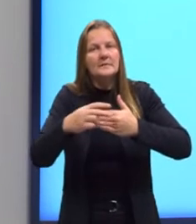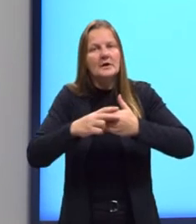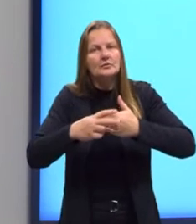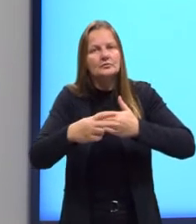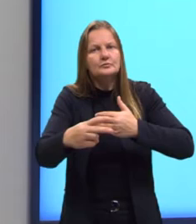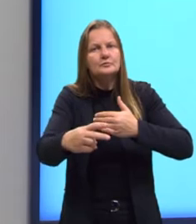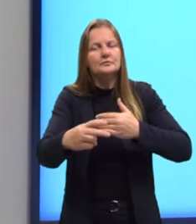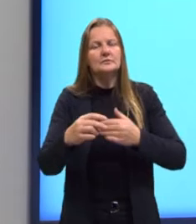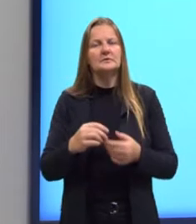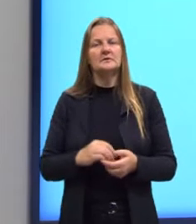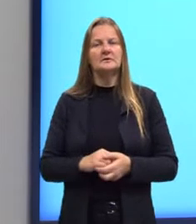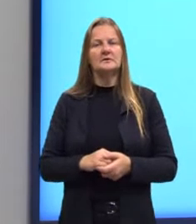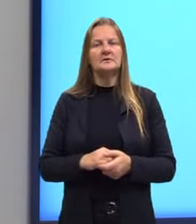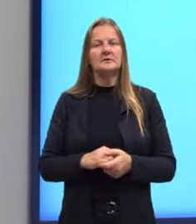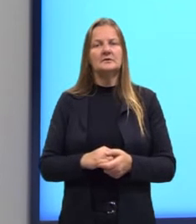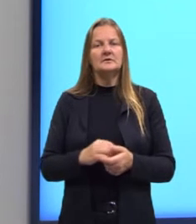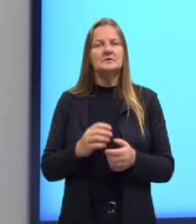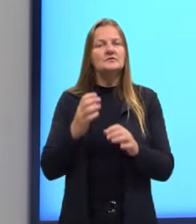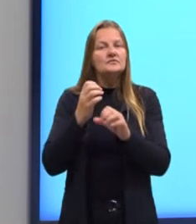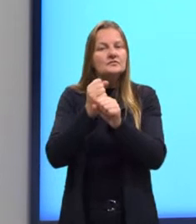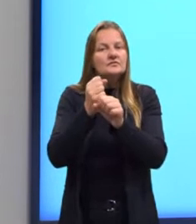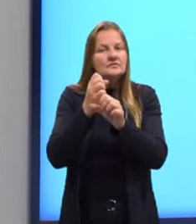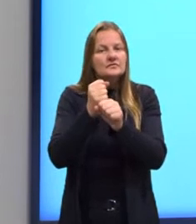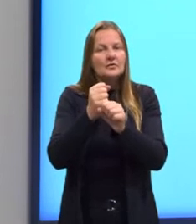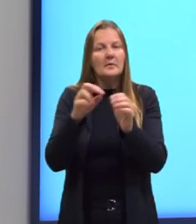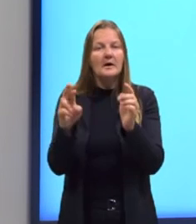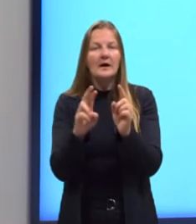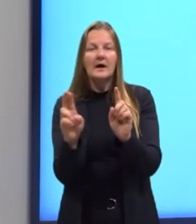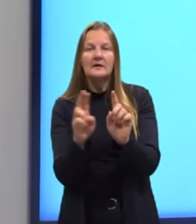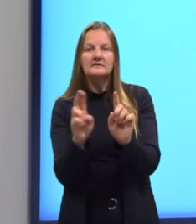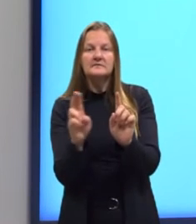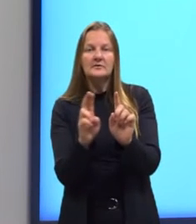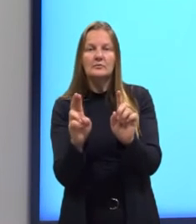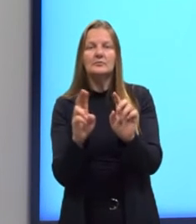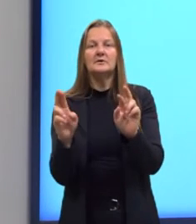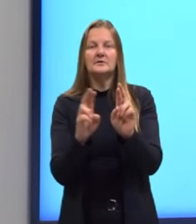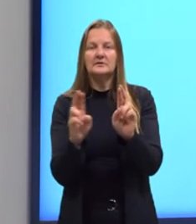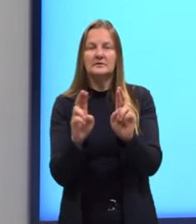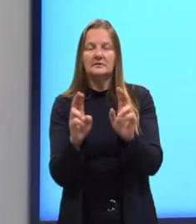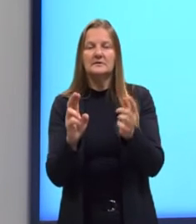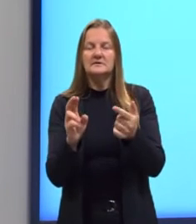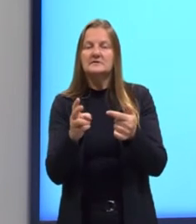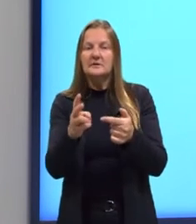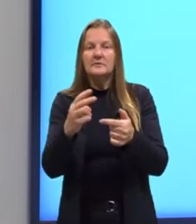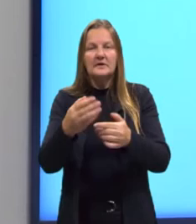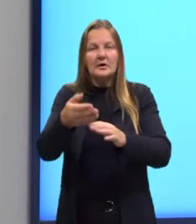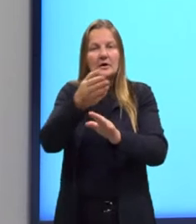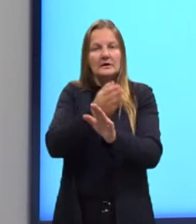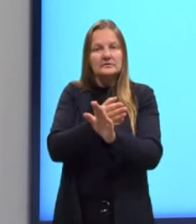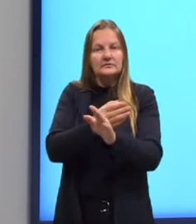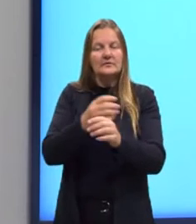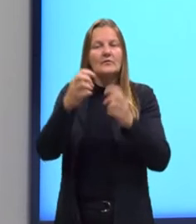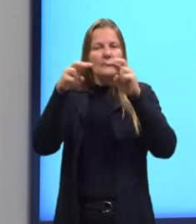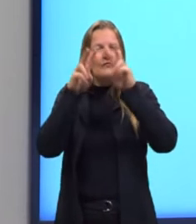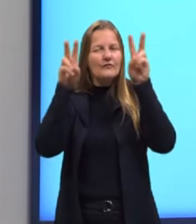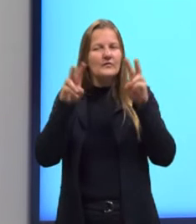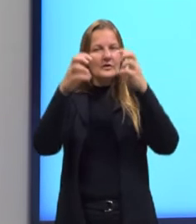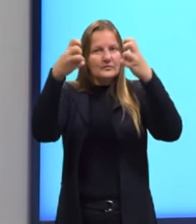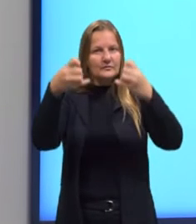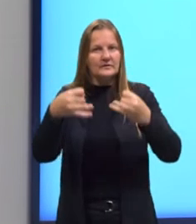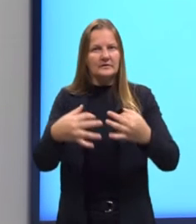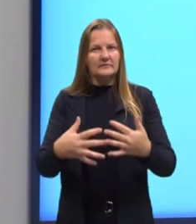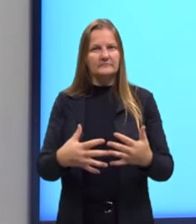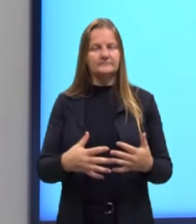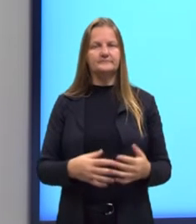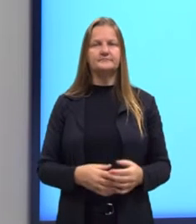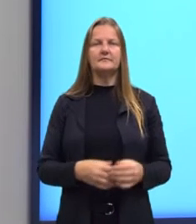soma da constante, que é a nossa razão, com o valor do elemento anterior. Vamos visualizar isto, então.